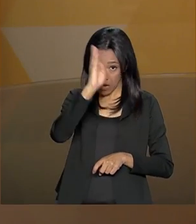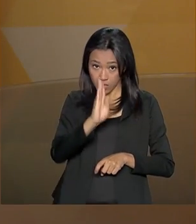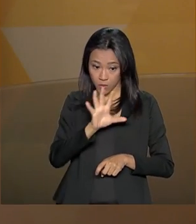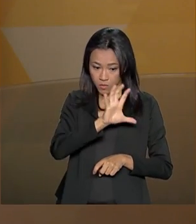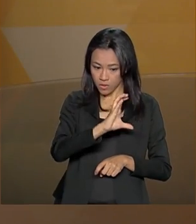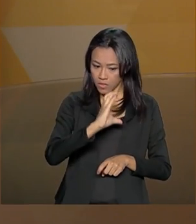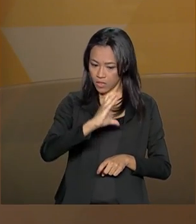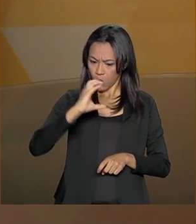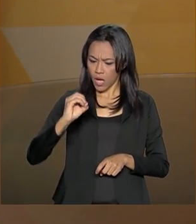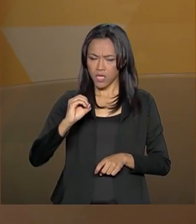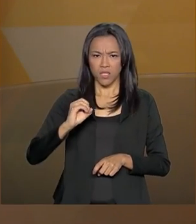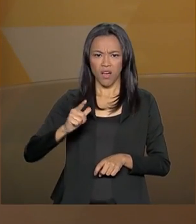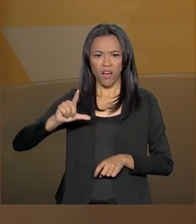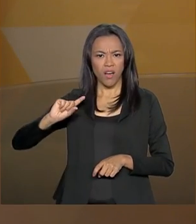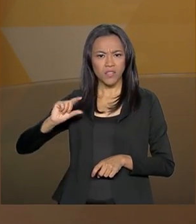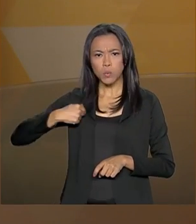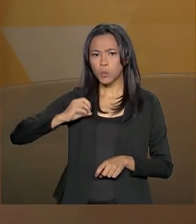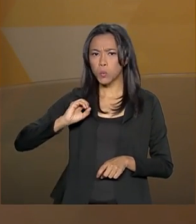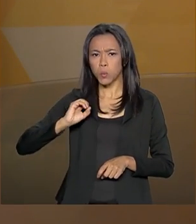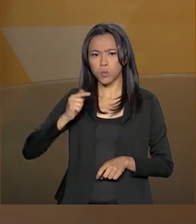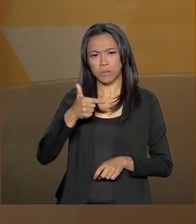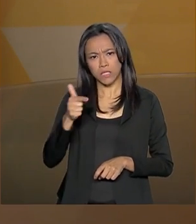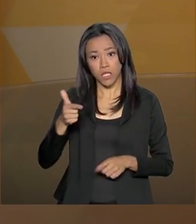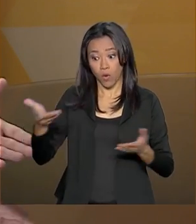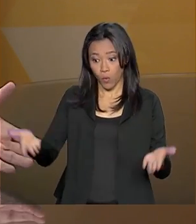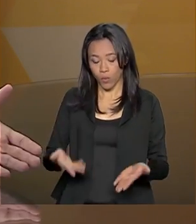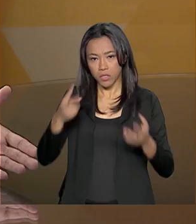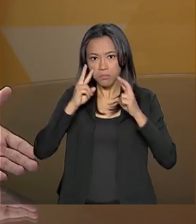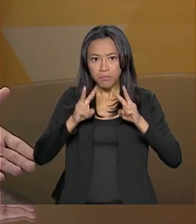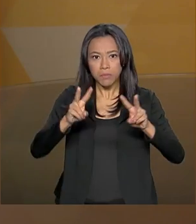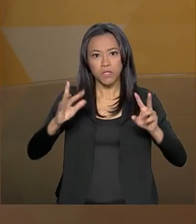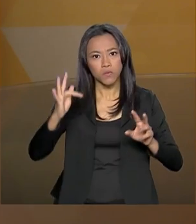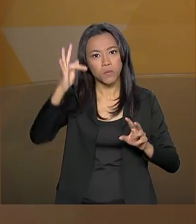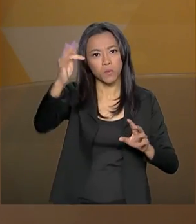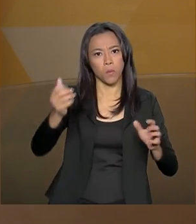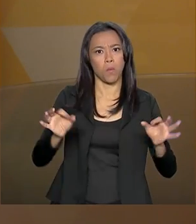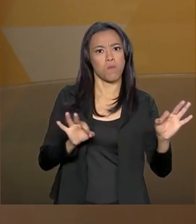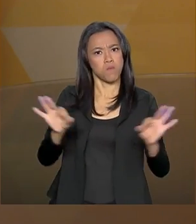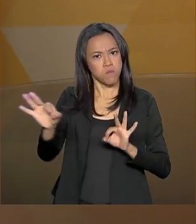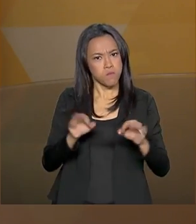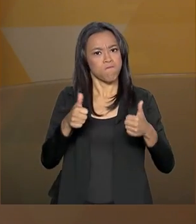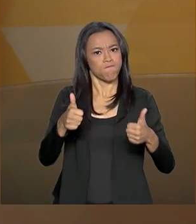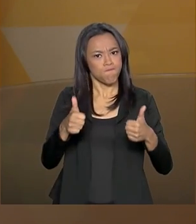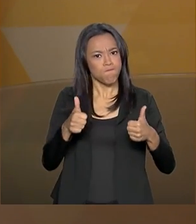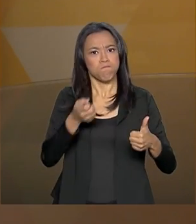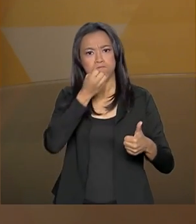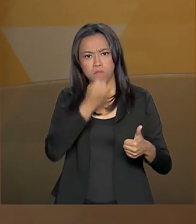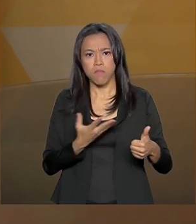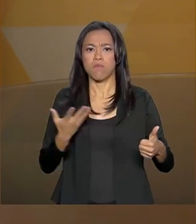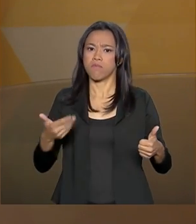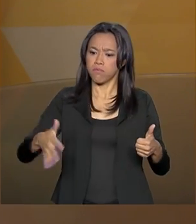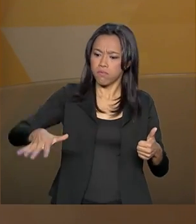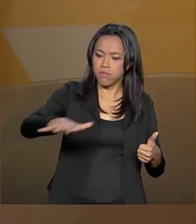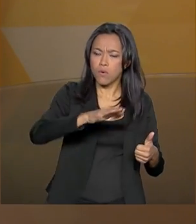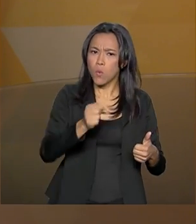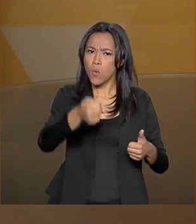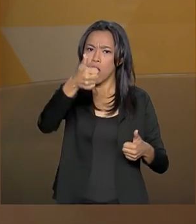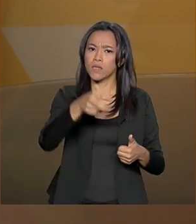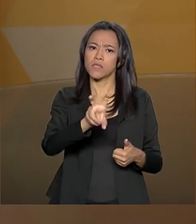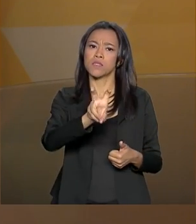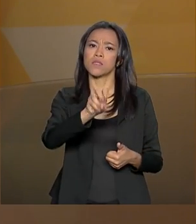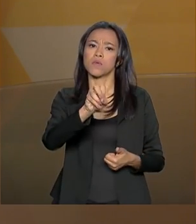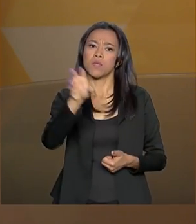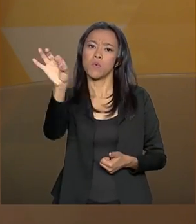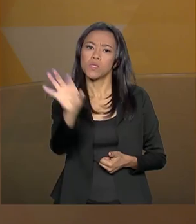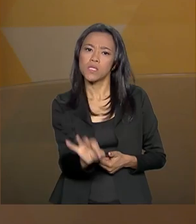nós não tínhamos essa perspectiva que nós temos hoje, que é uma região que produz quase 50% dos